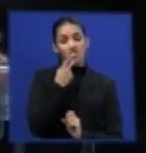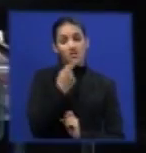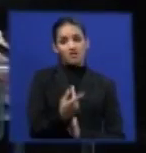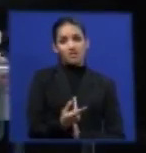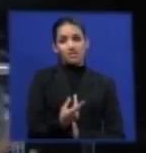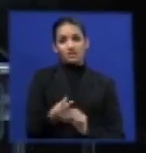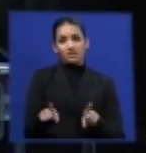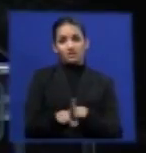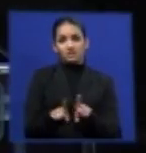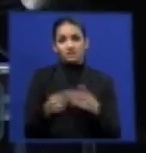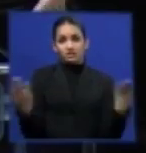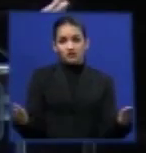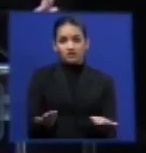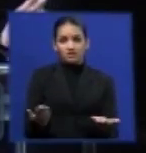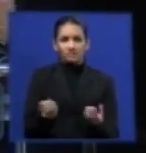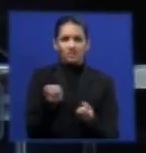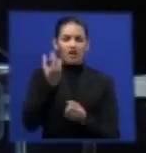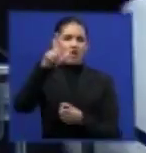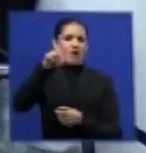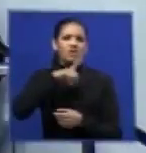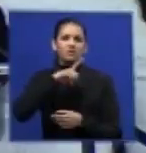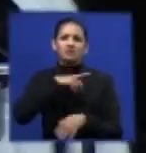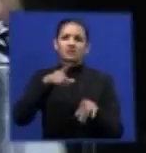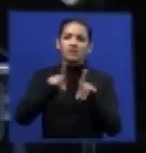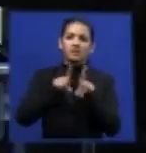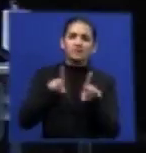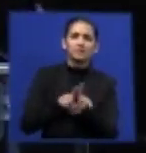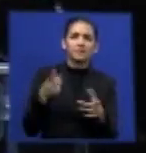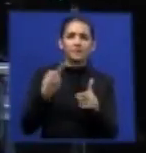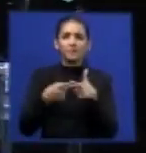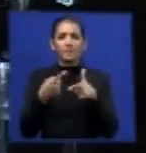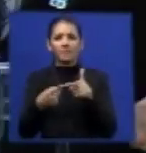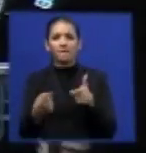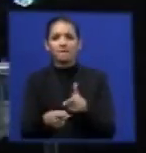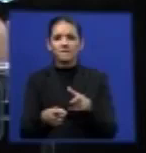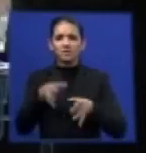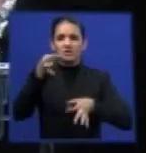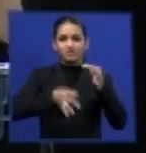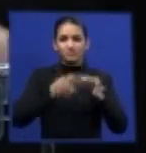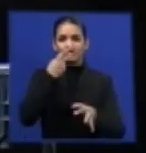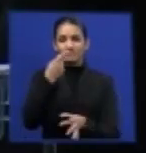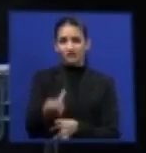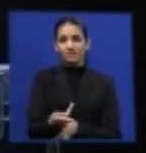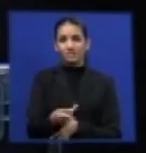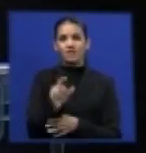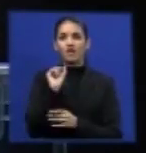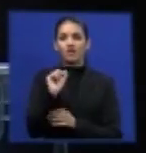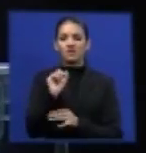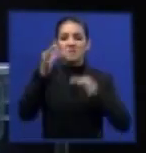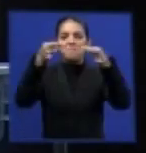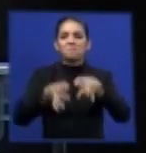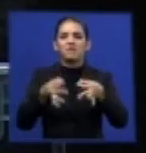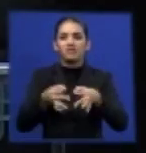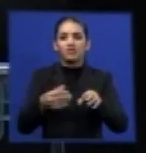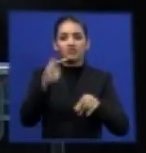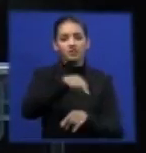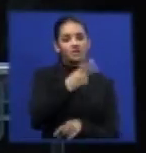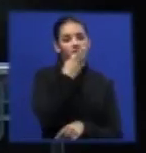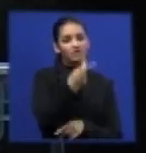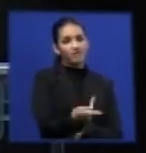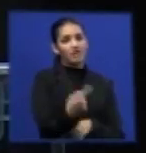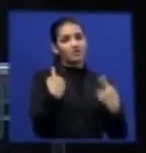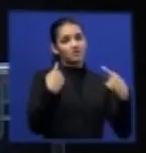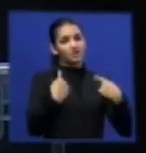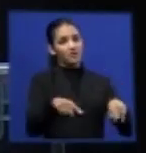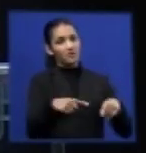nessa circunstância, claro que existe uma lidespendência. Lá o tribunal vai dizer que a sentença realmente é perfeita e aqui vai dizer que é inconstitucional.